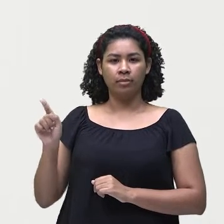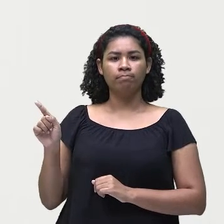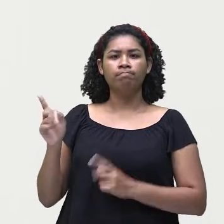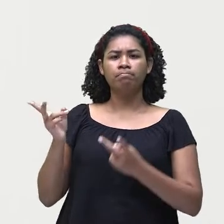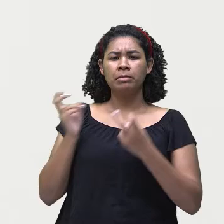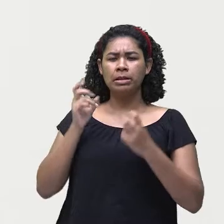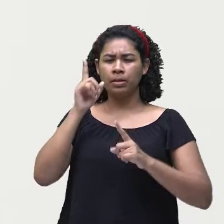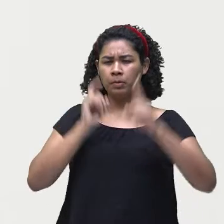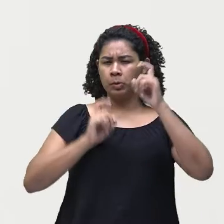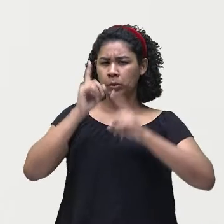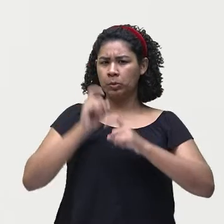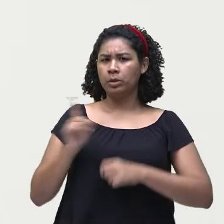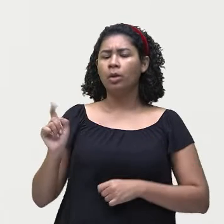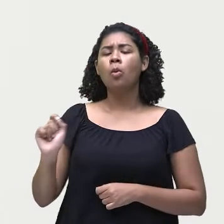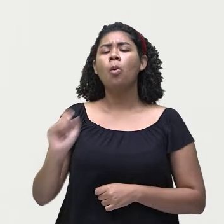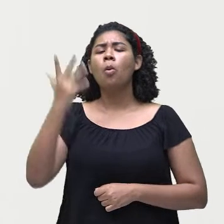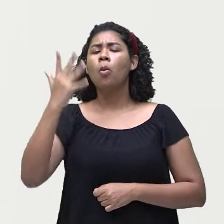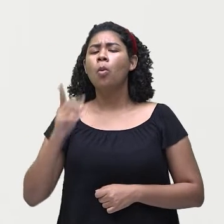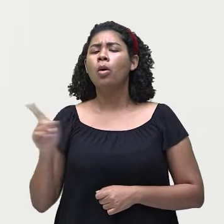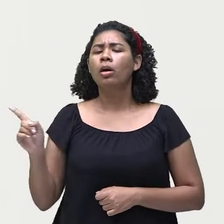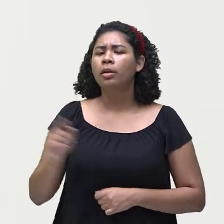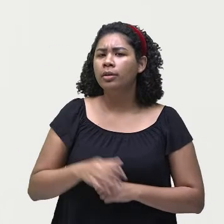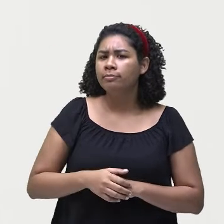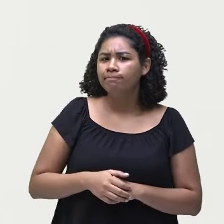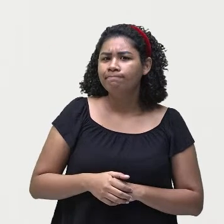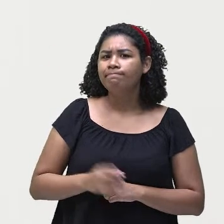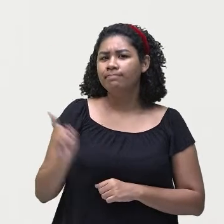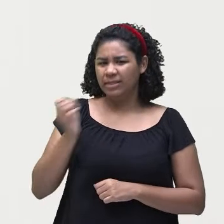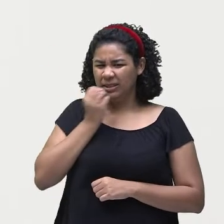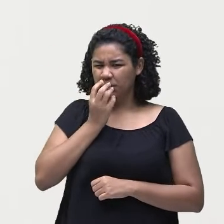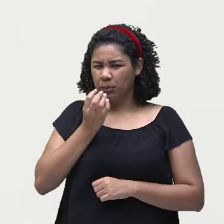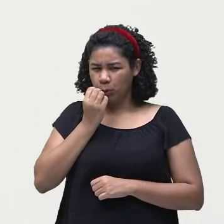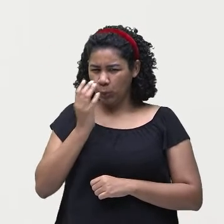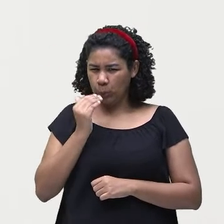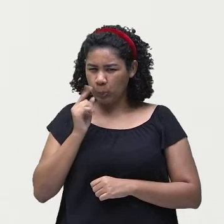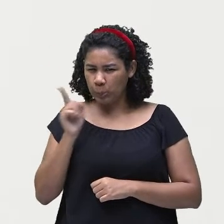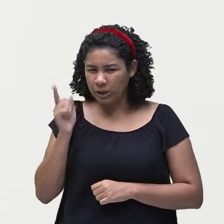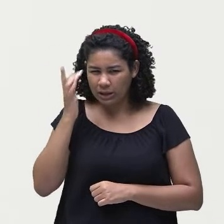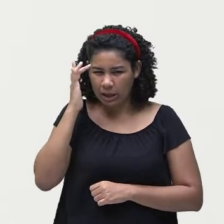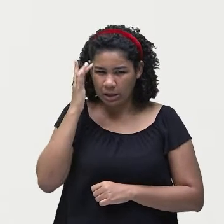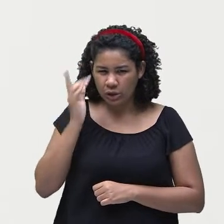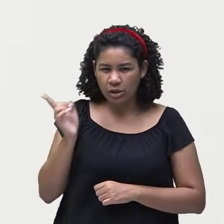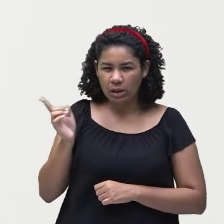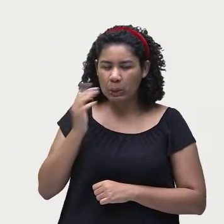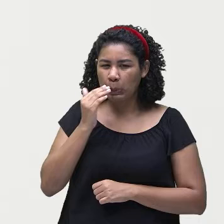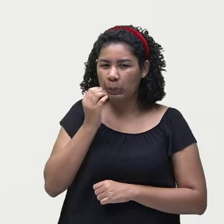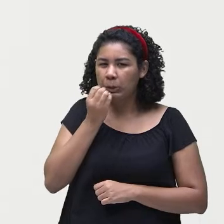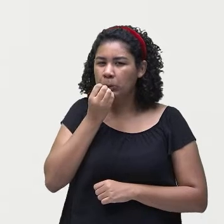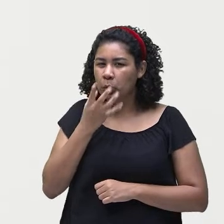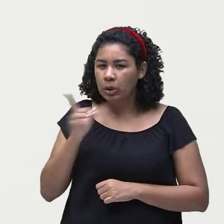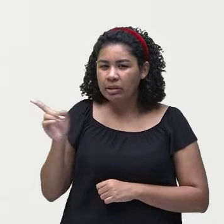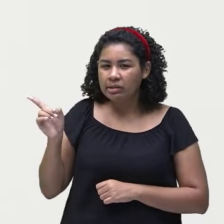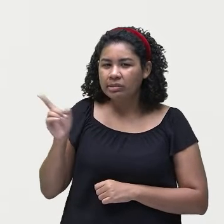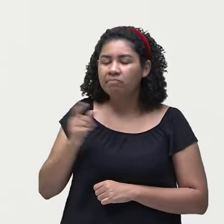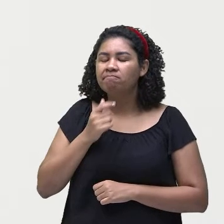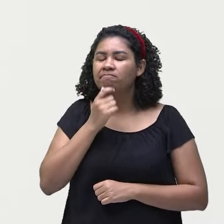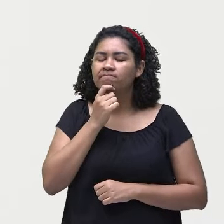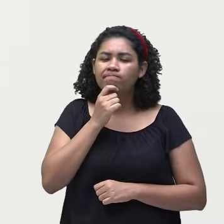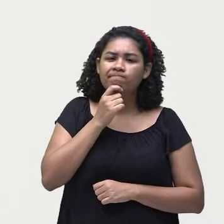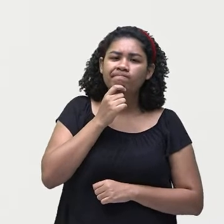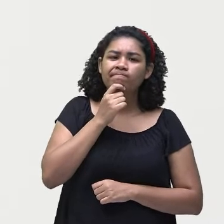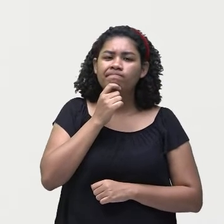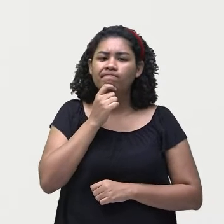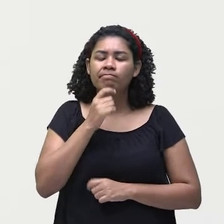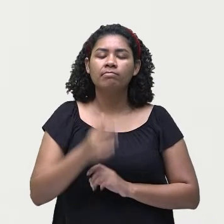acontecendo aqui nessa panela, gente. Será que vai sair uma coisa boa daqui, ó? Vocês acham... Do you think Victoria can